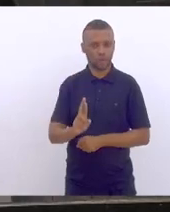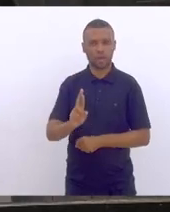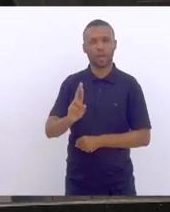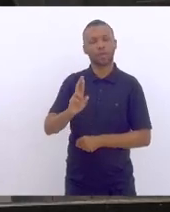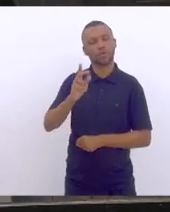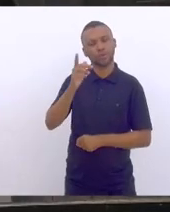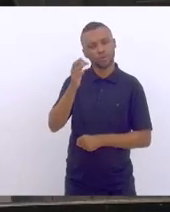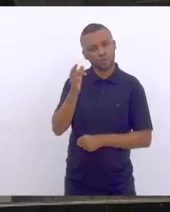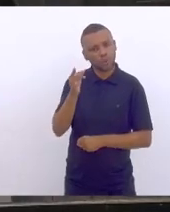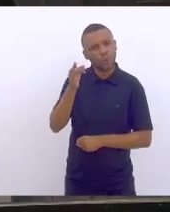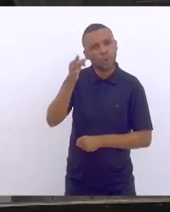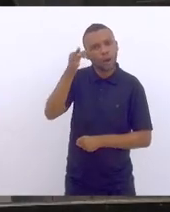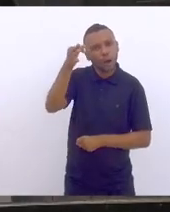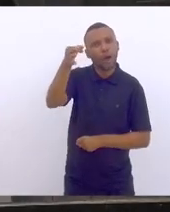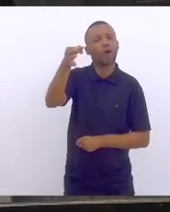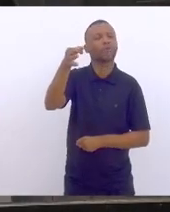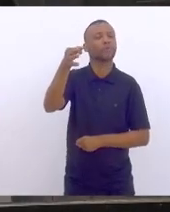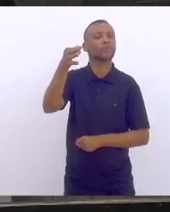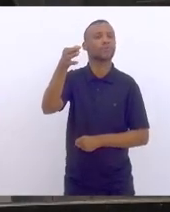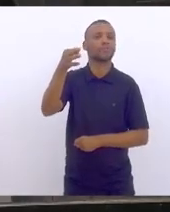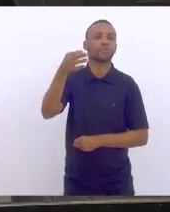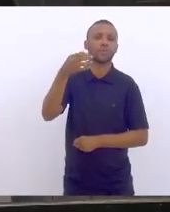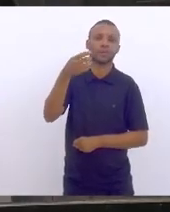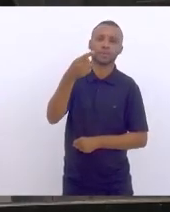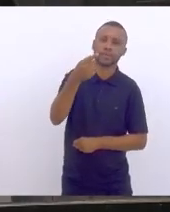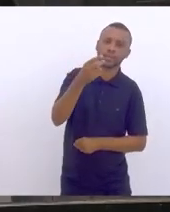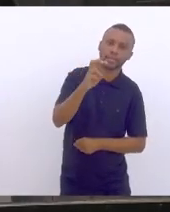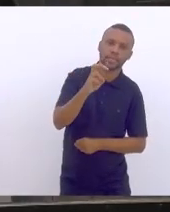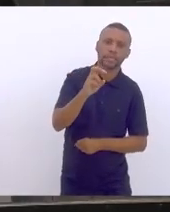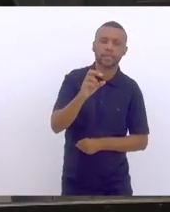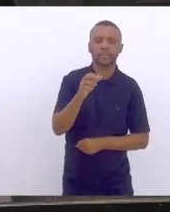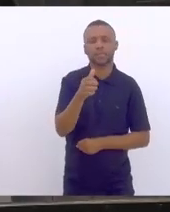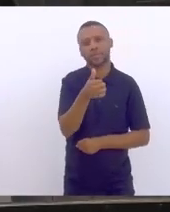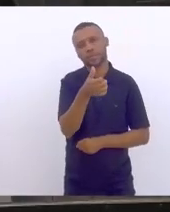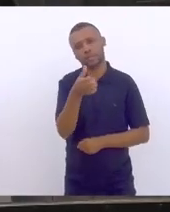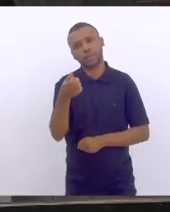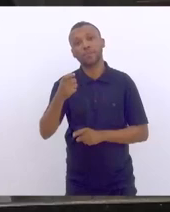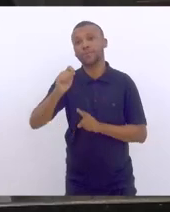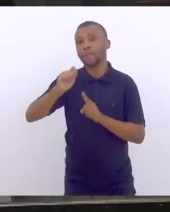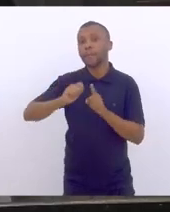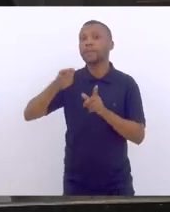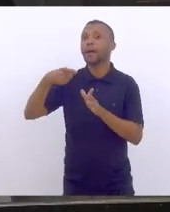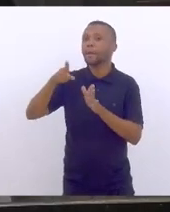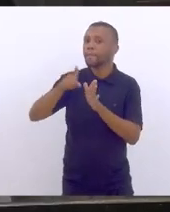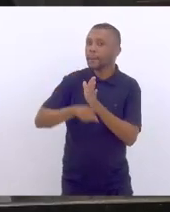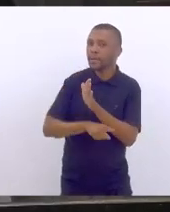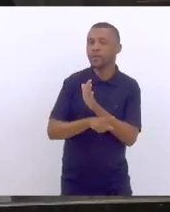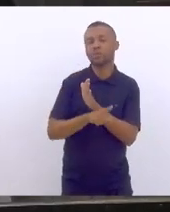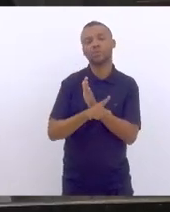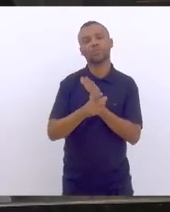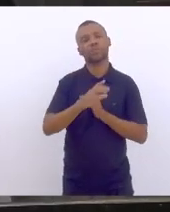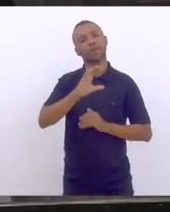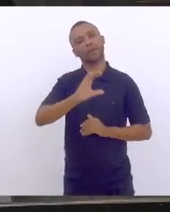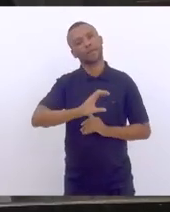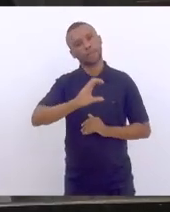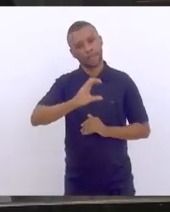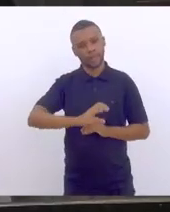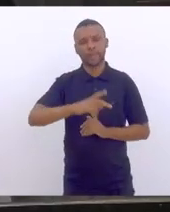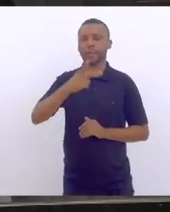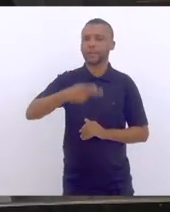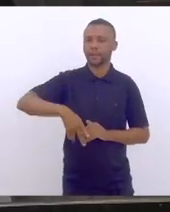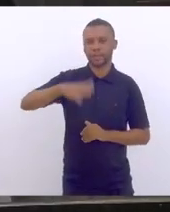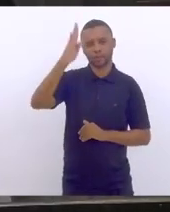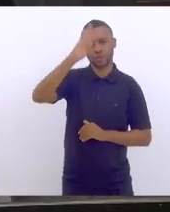próximos 15, 16 meses a menos para a ciência brasileira, o que significa